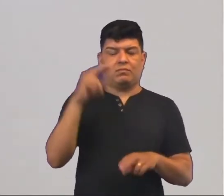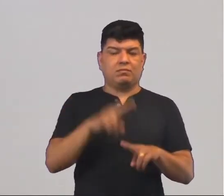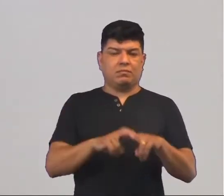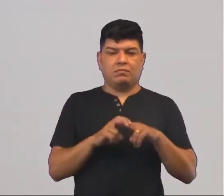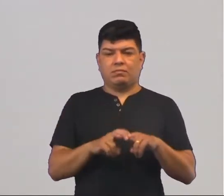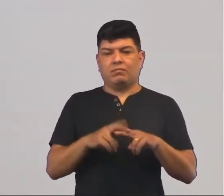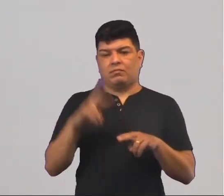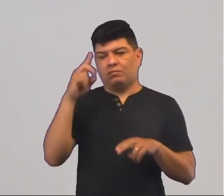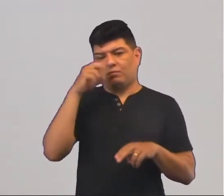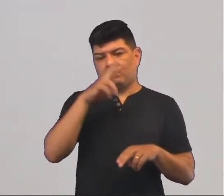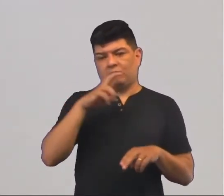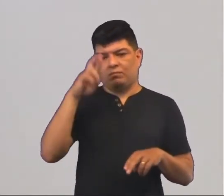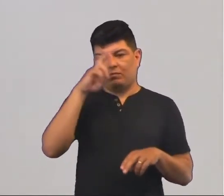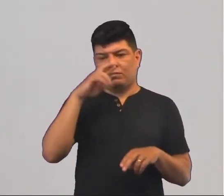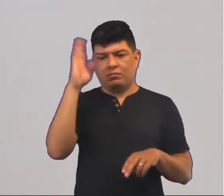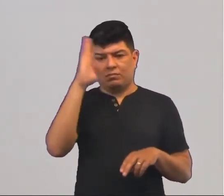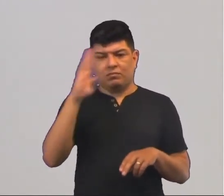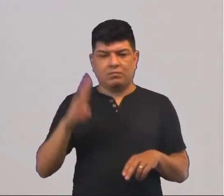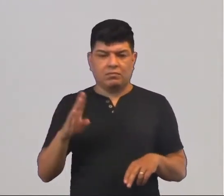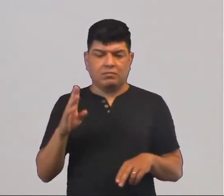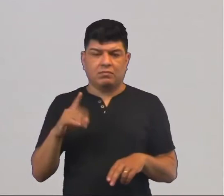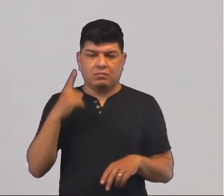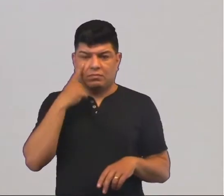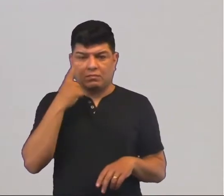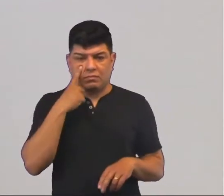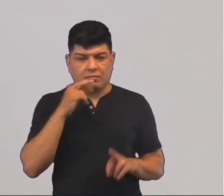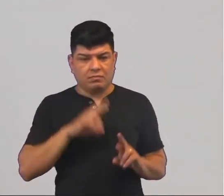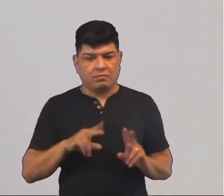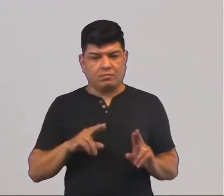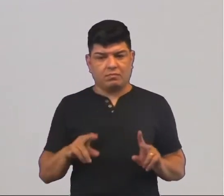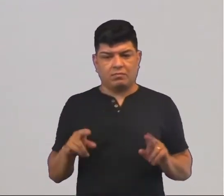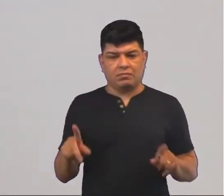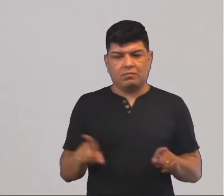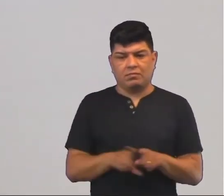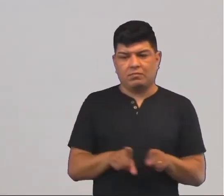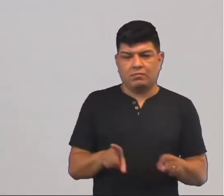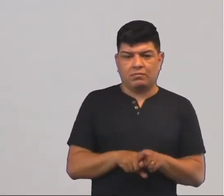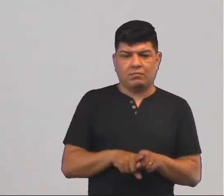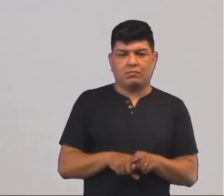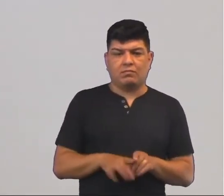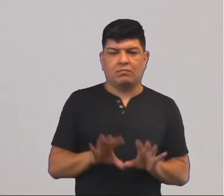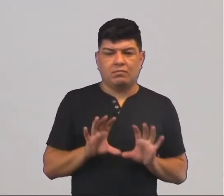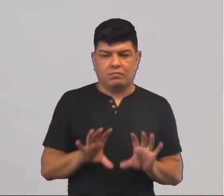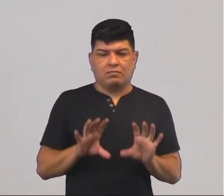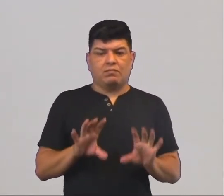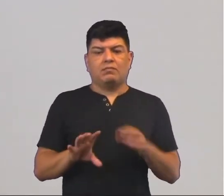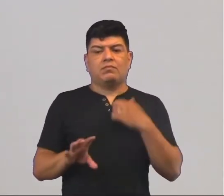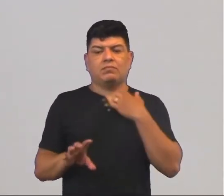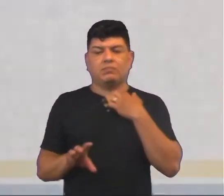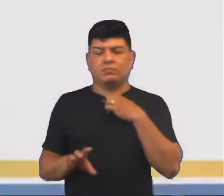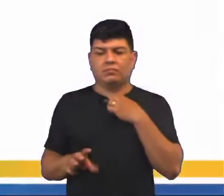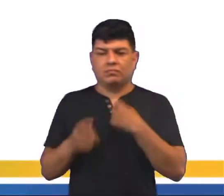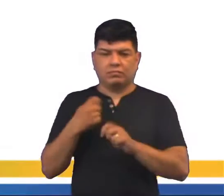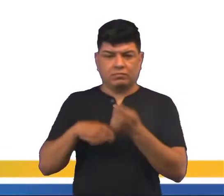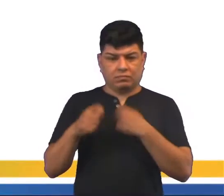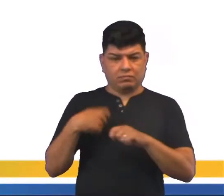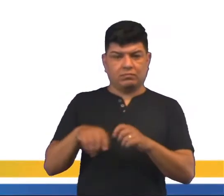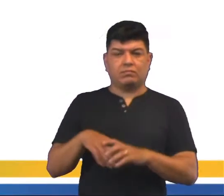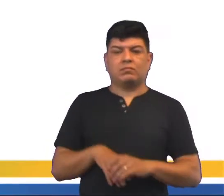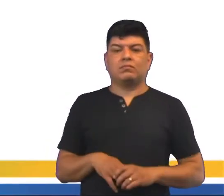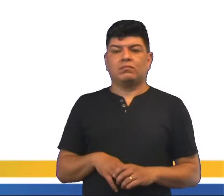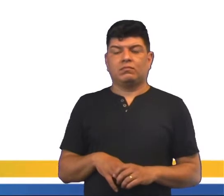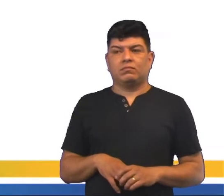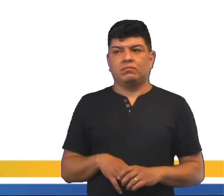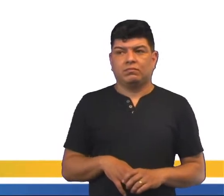Então, quando a gente observa as regiões do Brasil, a gente vê uma grande diferença também em se tratando da questão econômica.